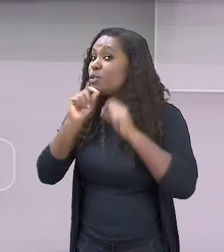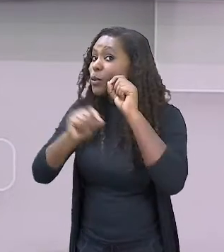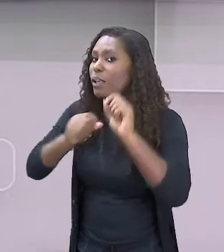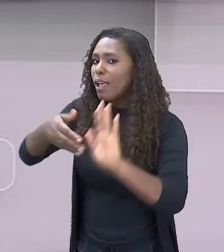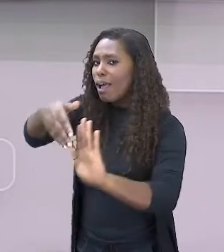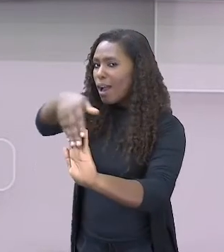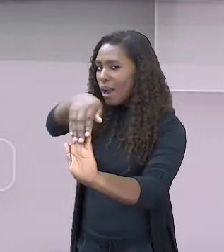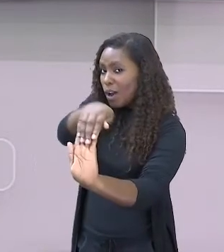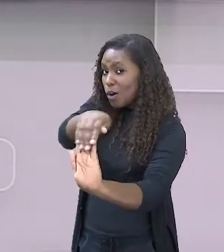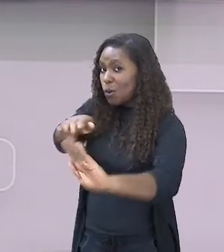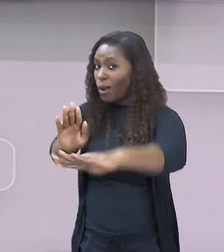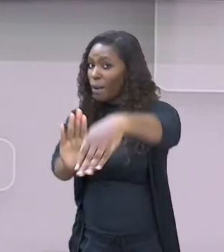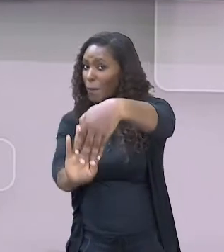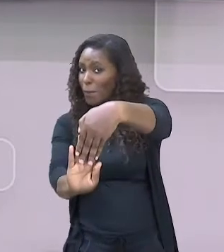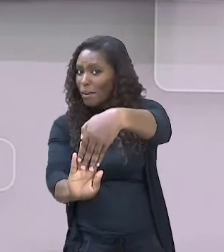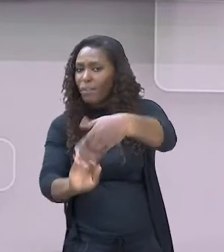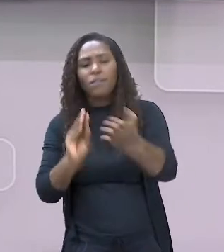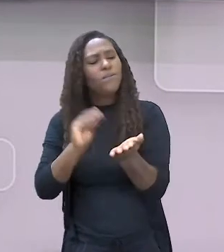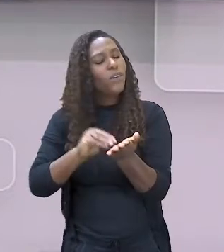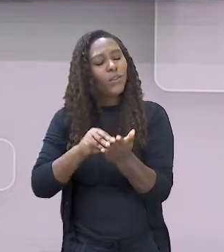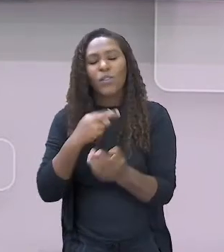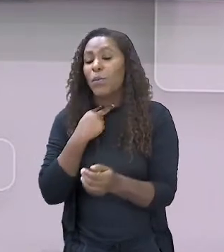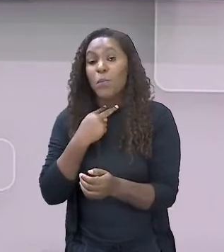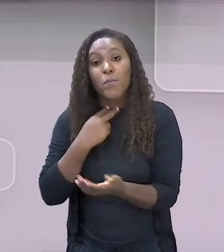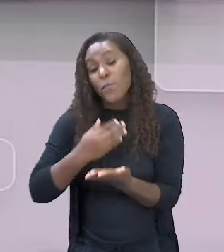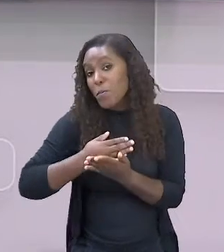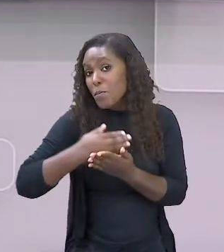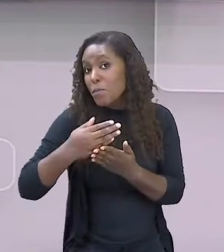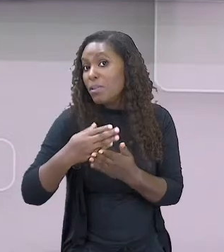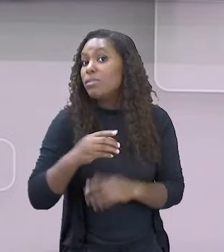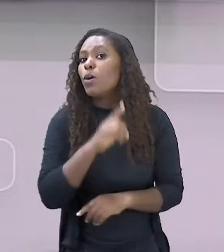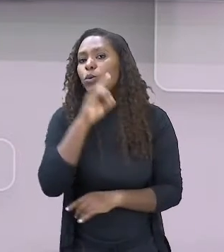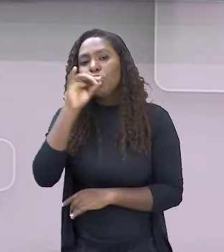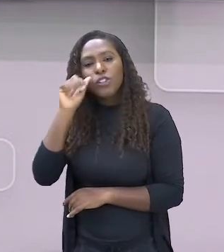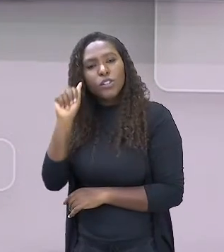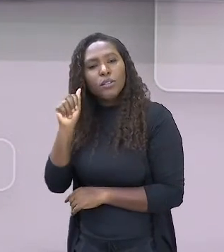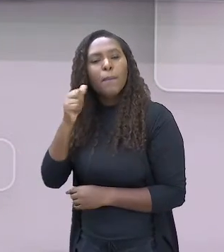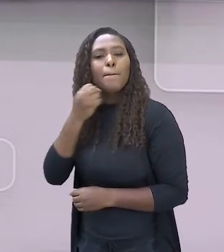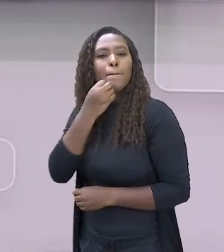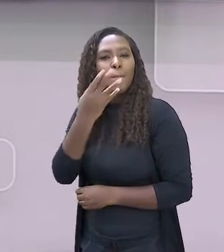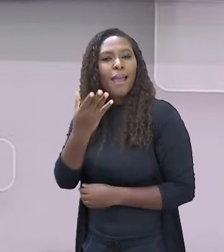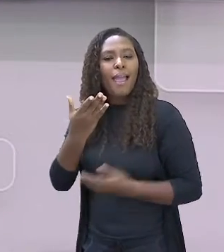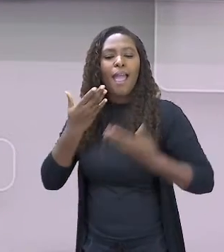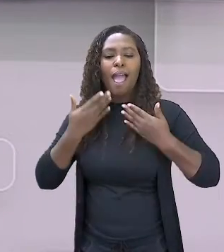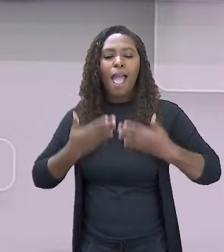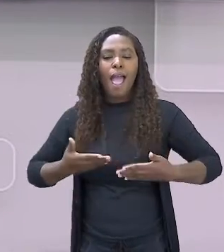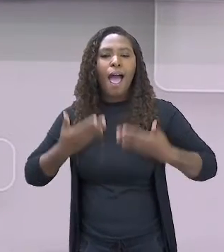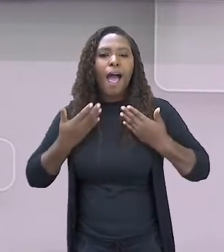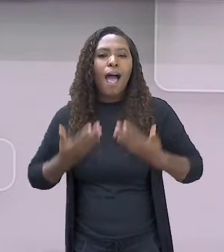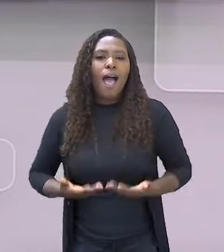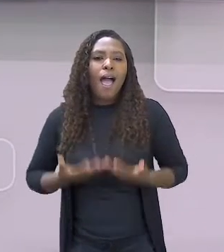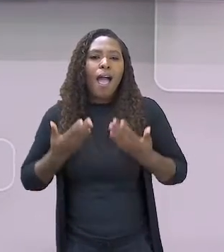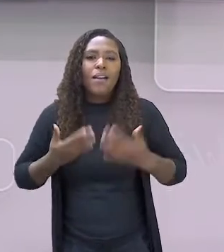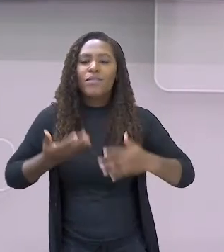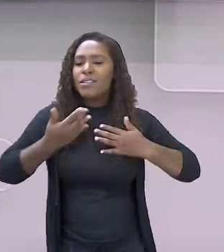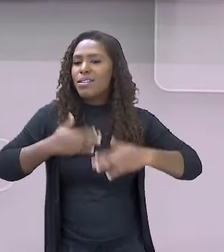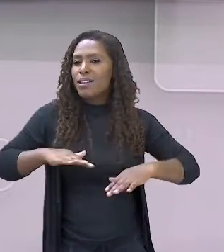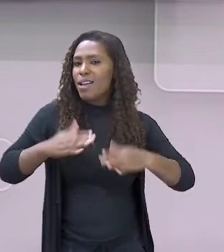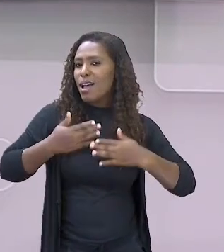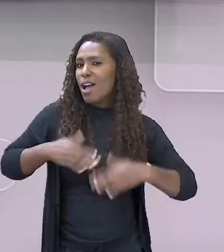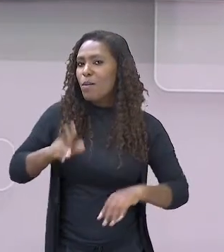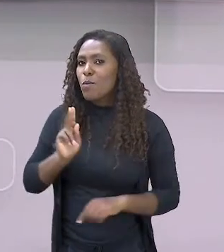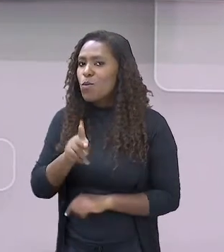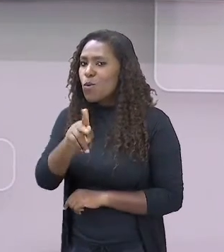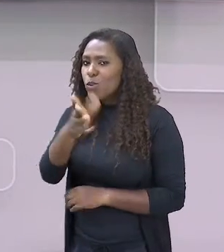faltar para começarmos o nosso dia bem relaxado, né? Para dar continuidade